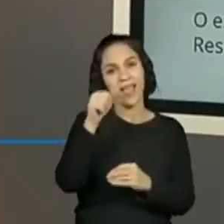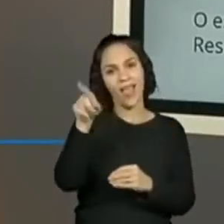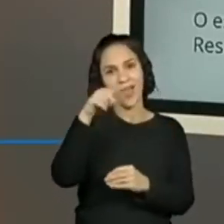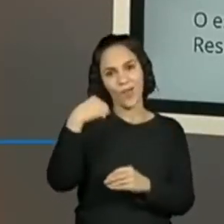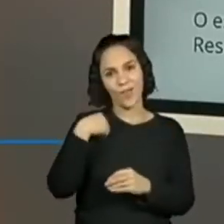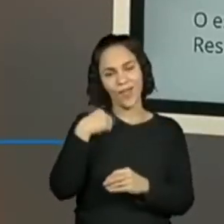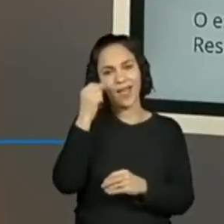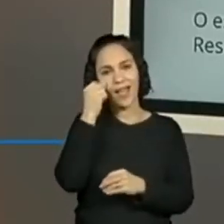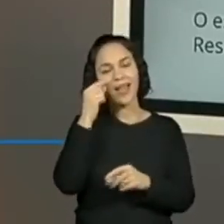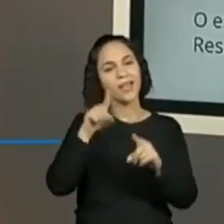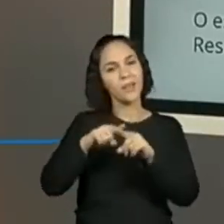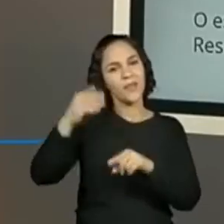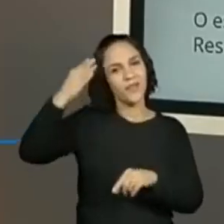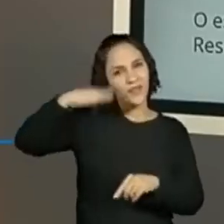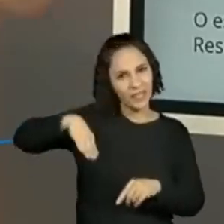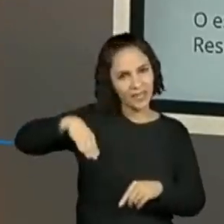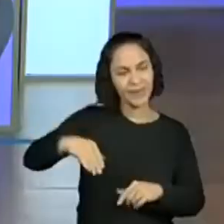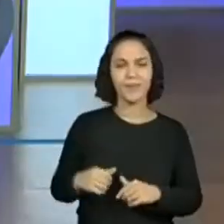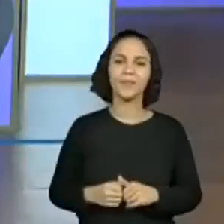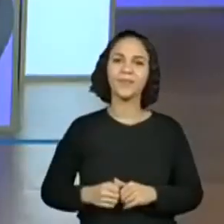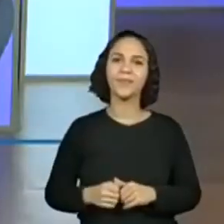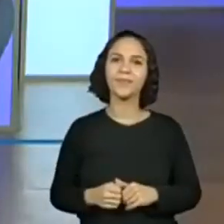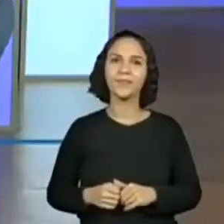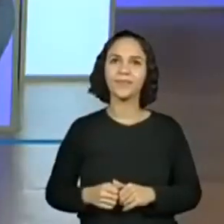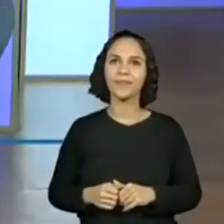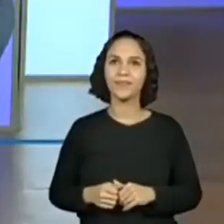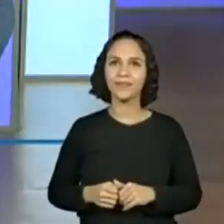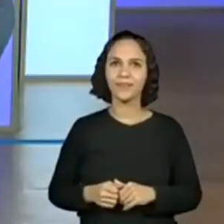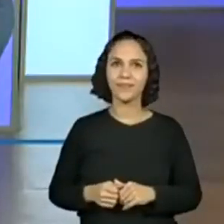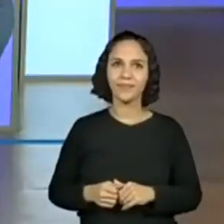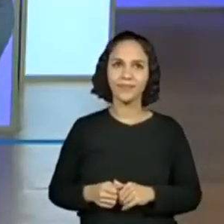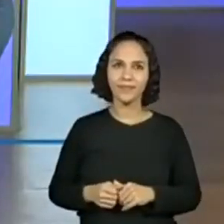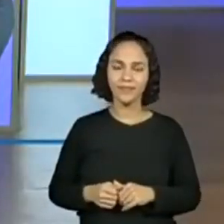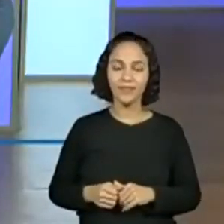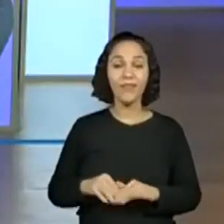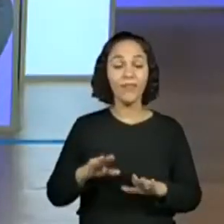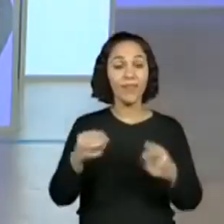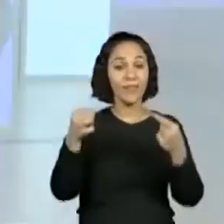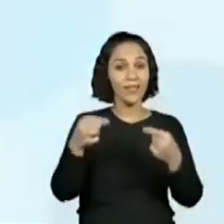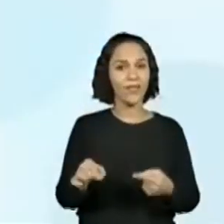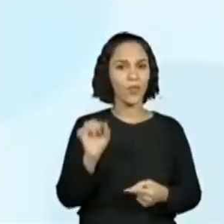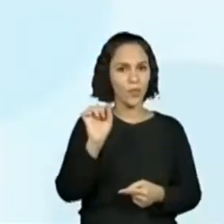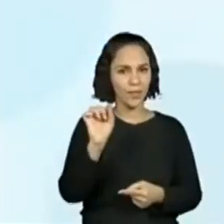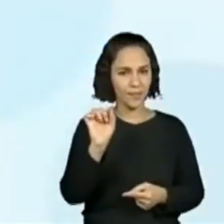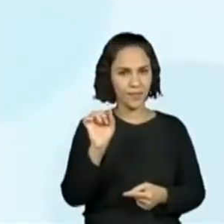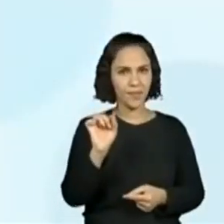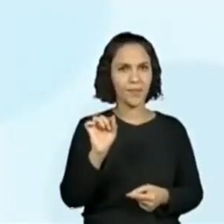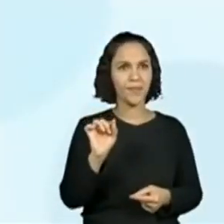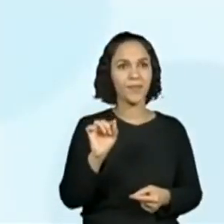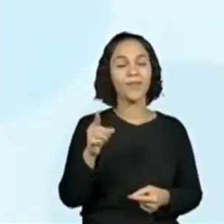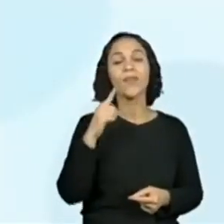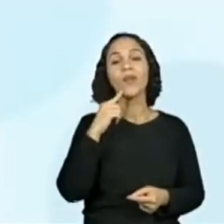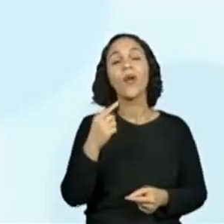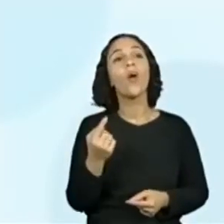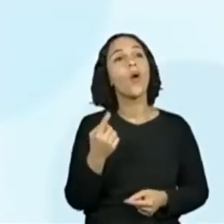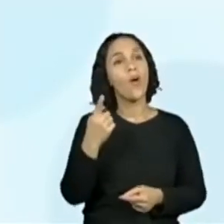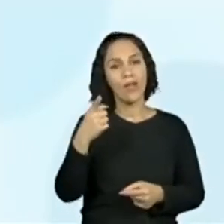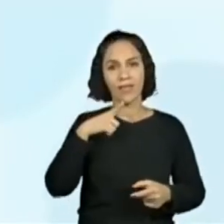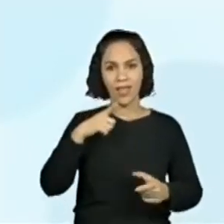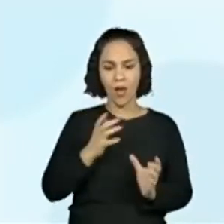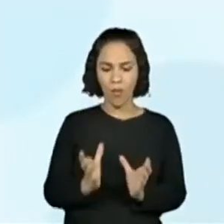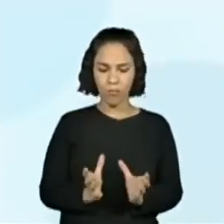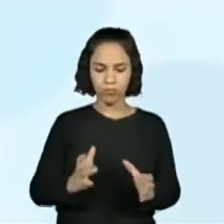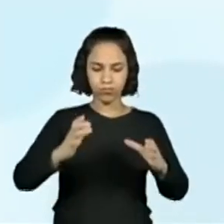e a professora Fran. Certo? Vamos lá pro desafio. O desafio é o seguinte. Em uma urna, existem